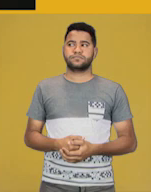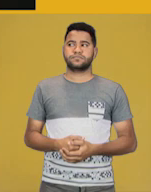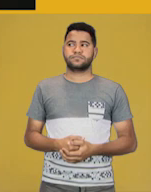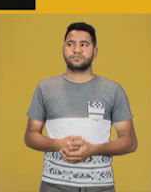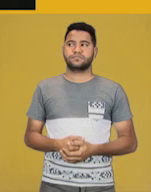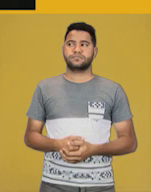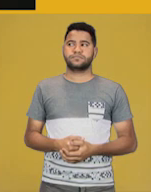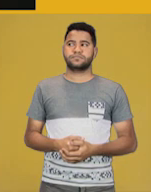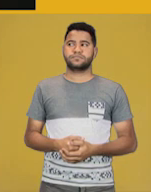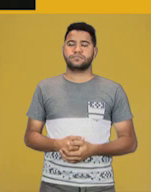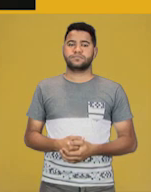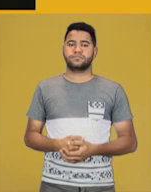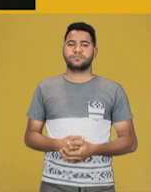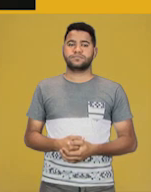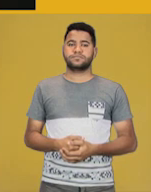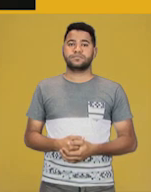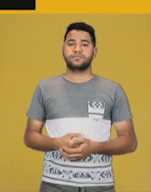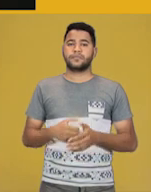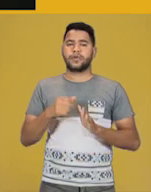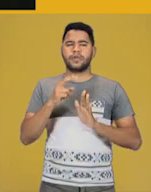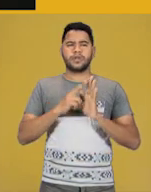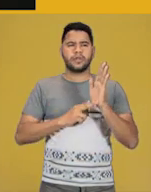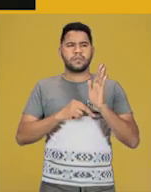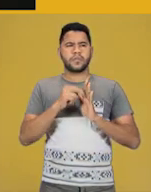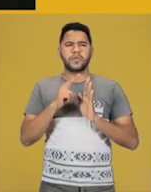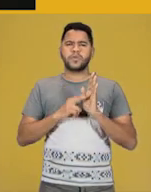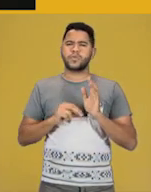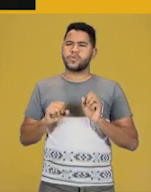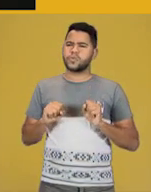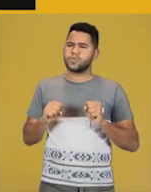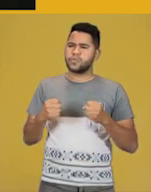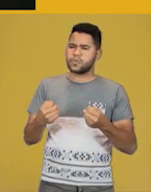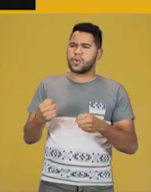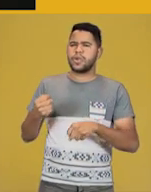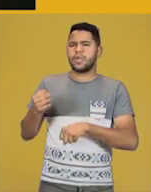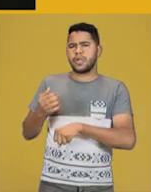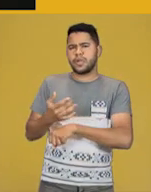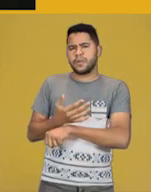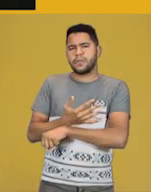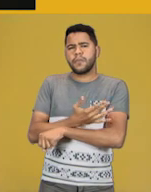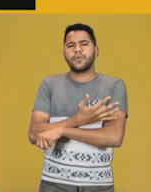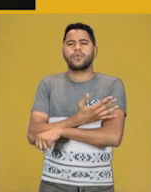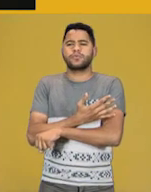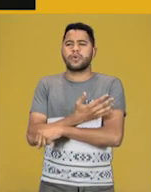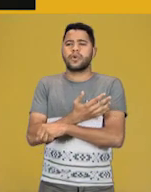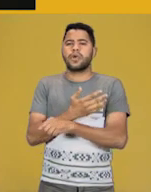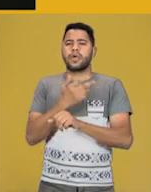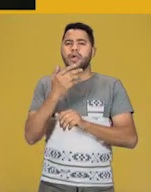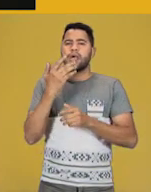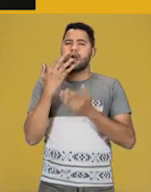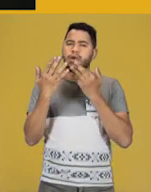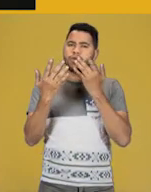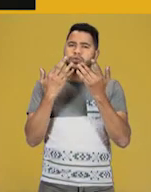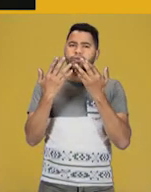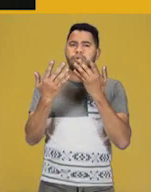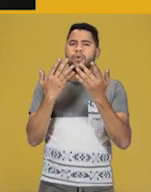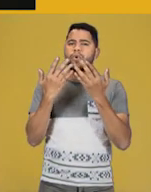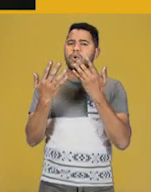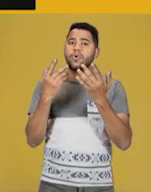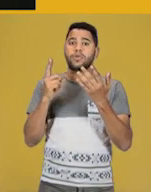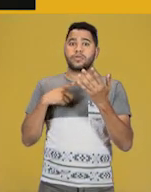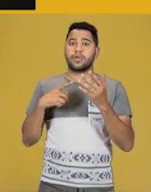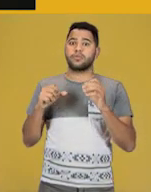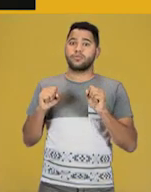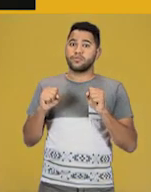ele começou a pintar com muita intensidade, emoção, né? Isso, as cores nas suas obras eram